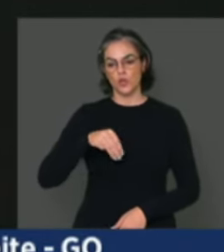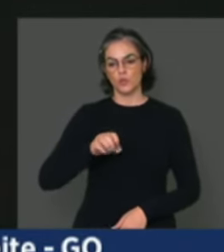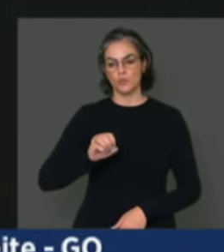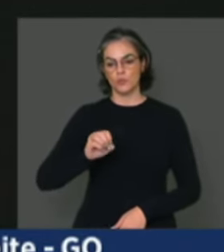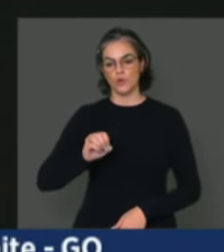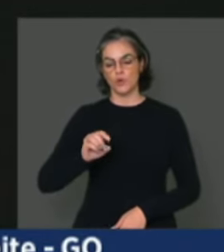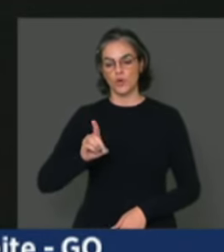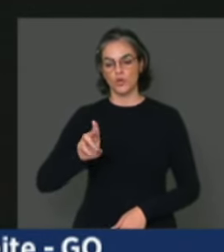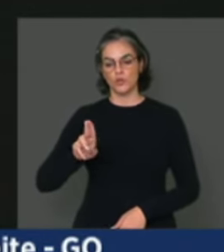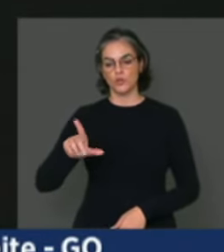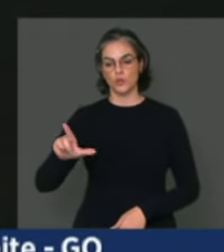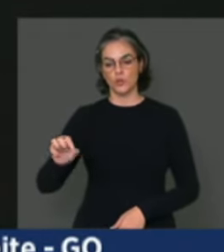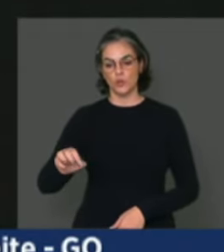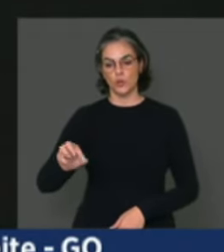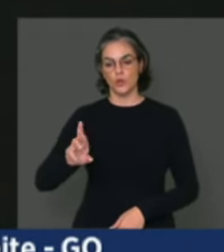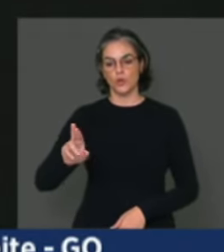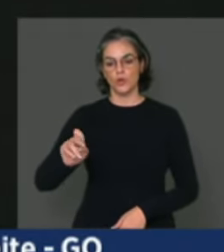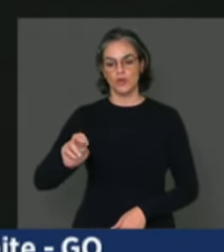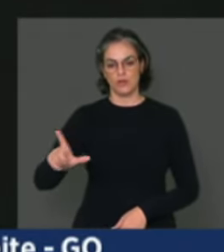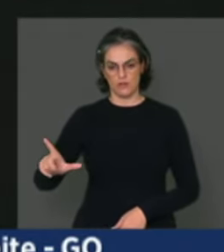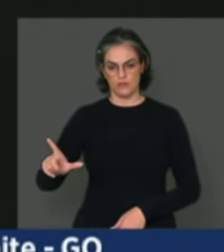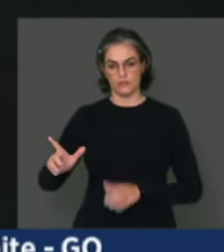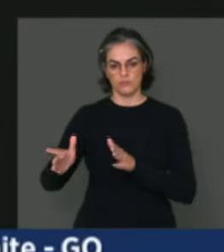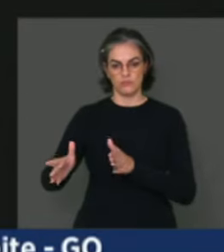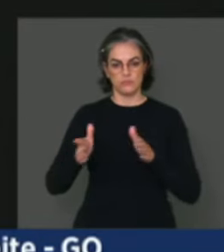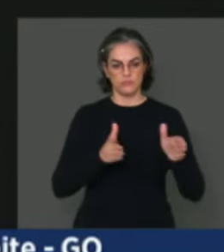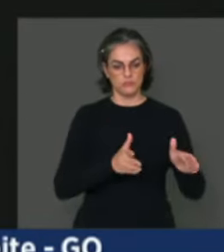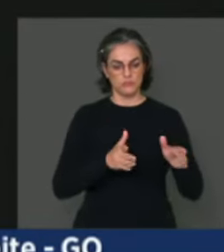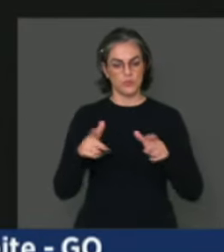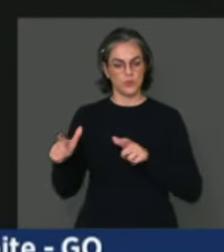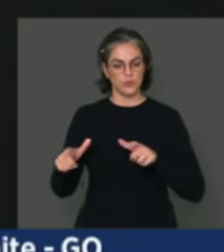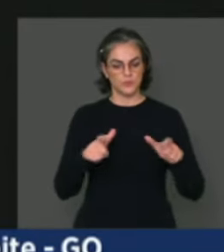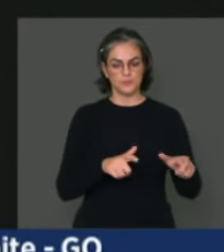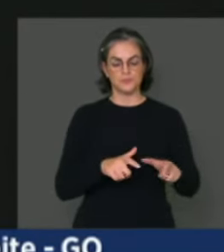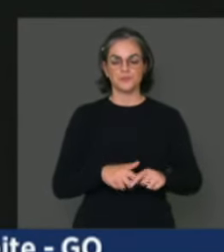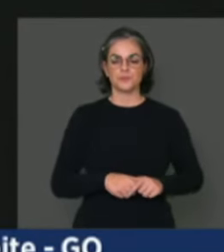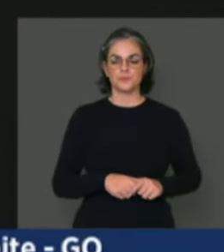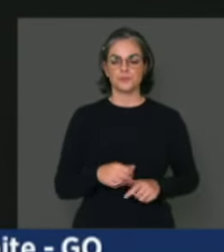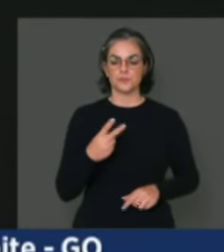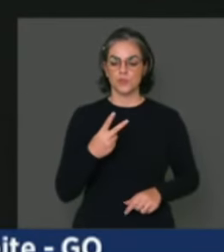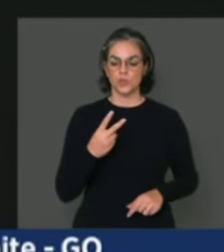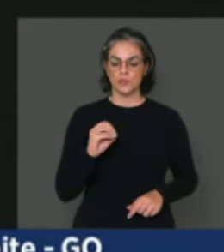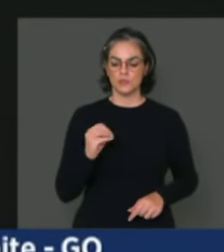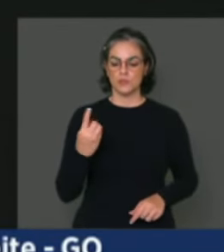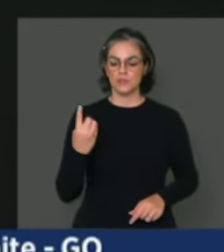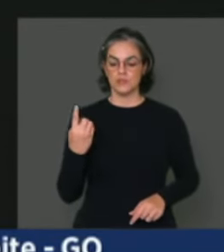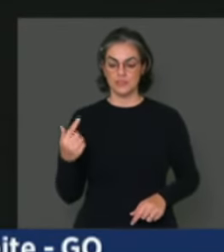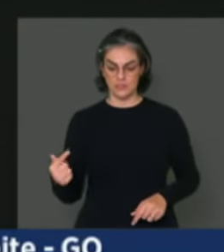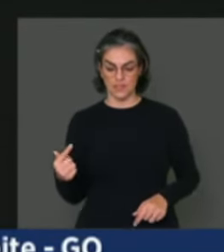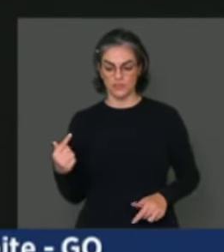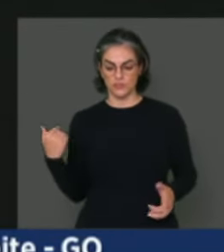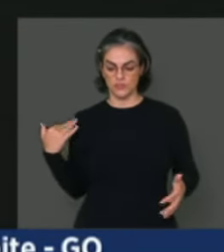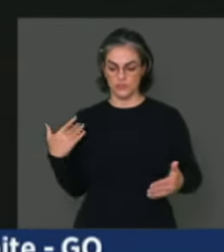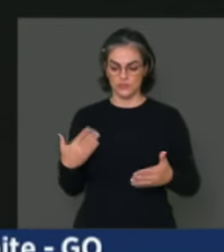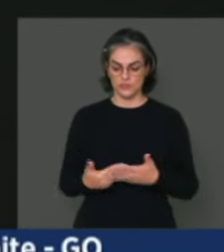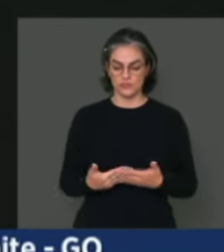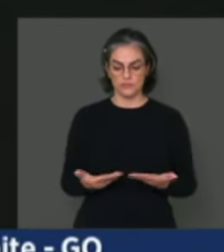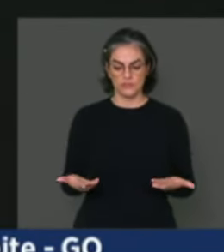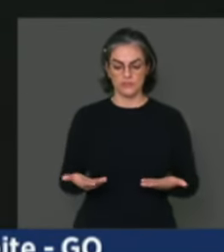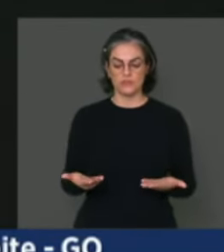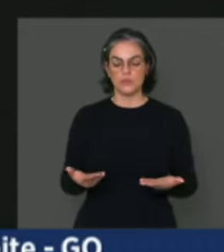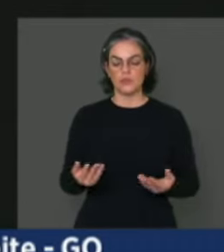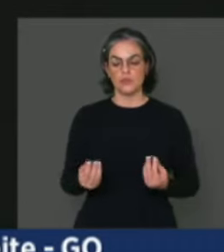E, desde 2017, através da internet,